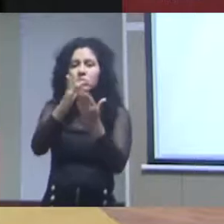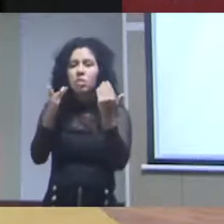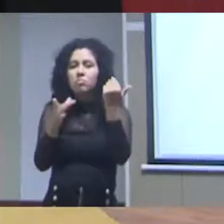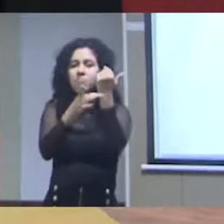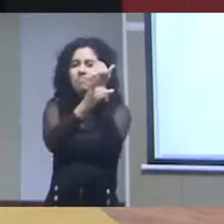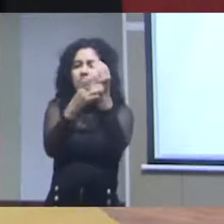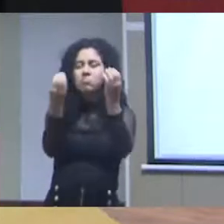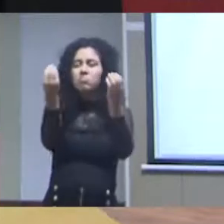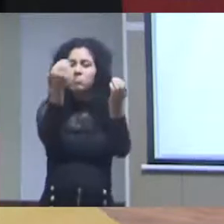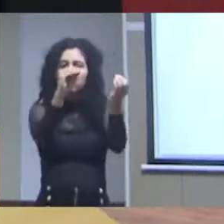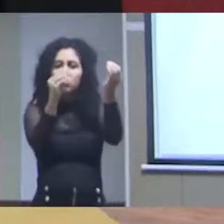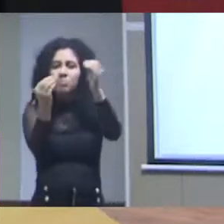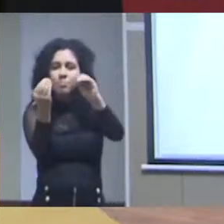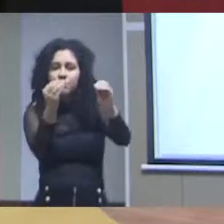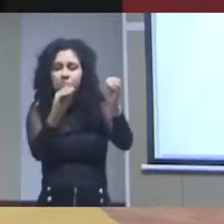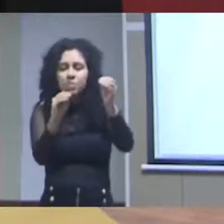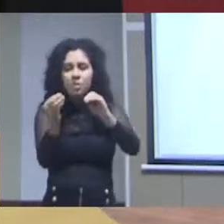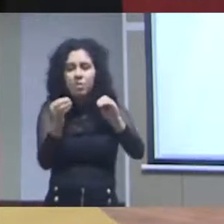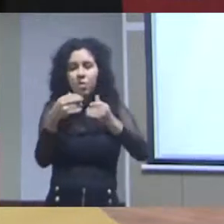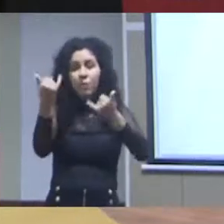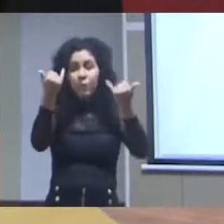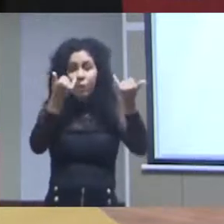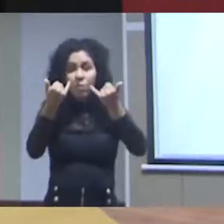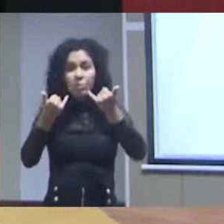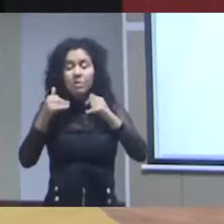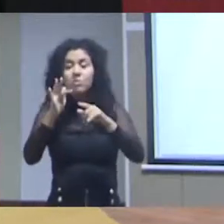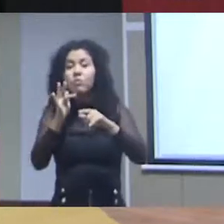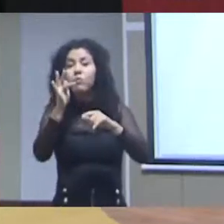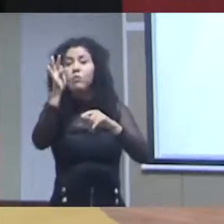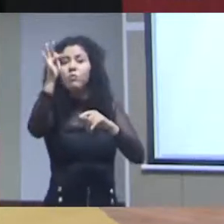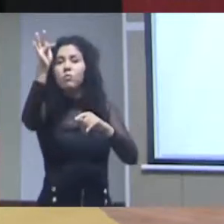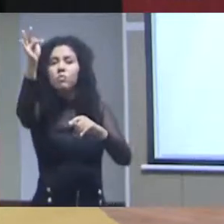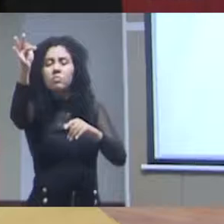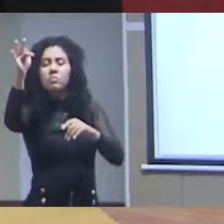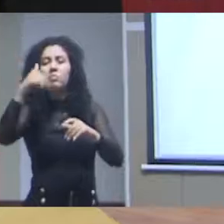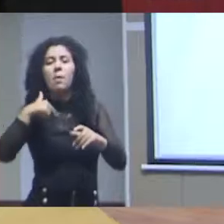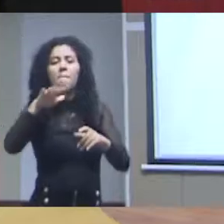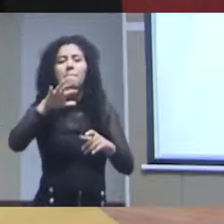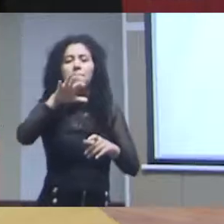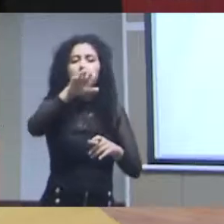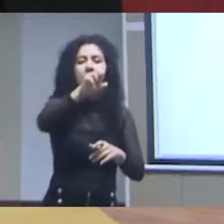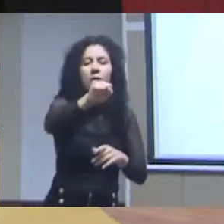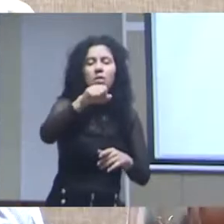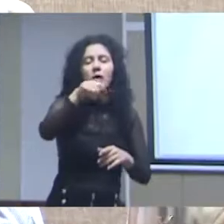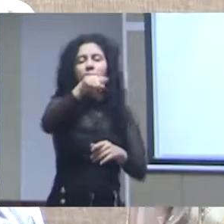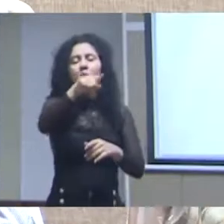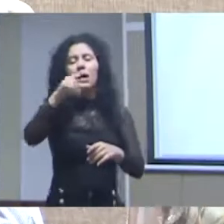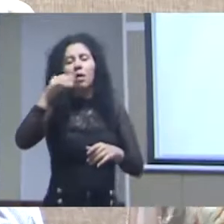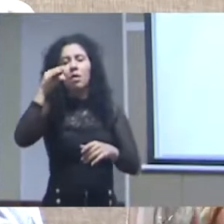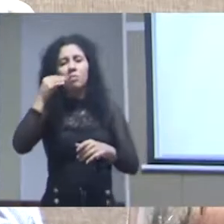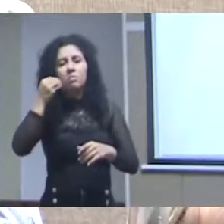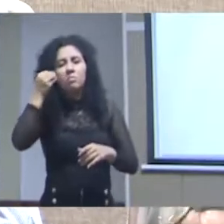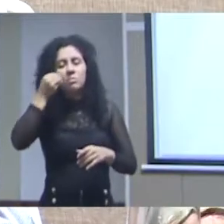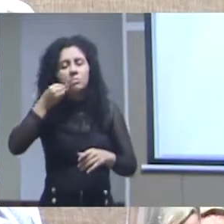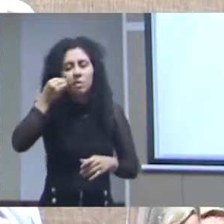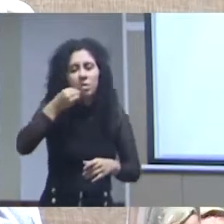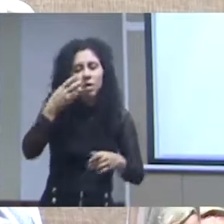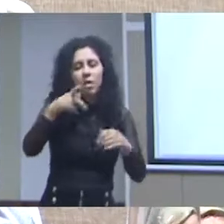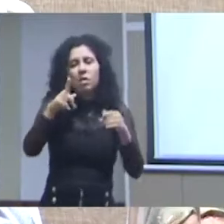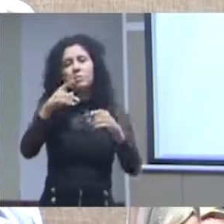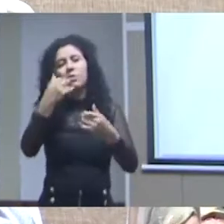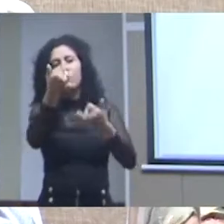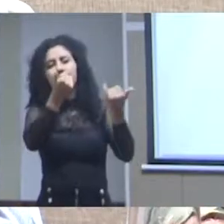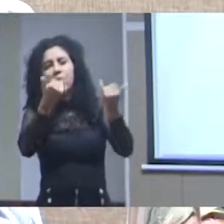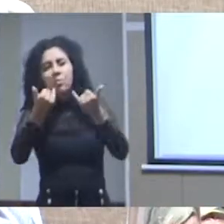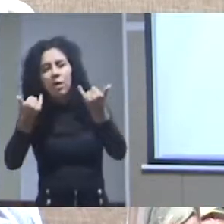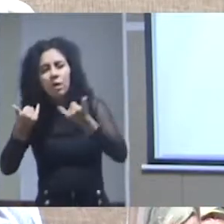esses dados sejam utilizados para produzir conhecimento em prol da conservação uso sustentado e socialmente